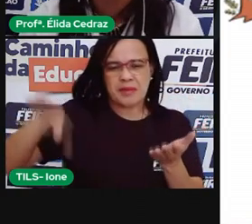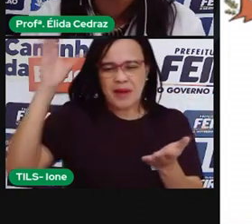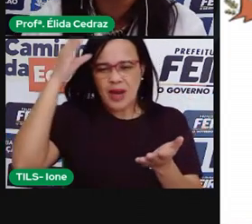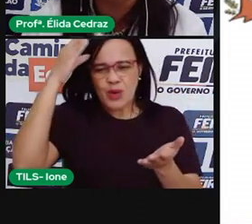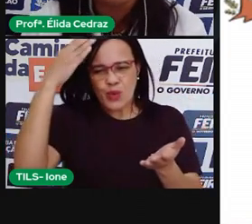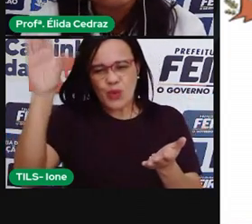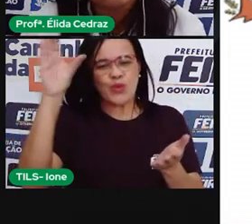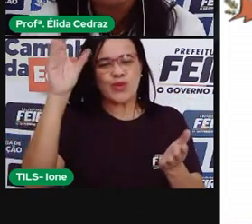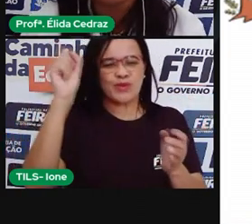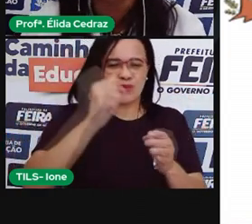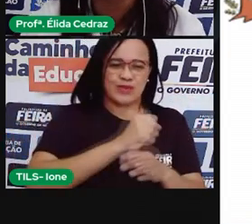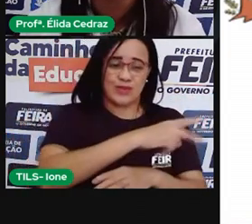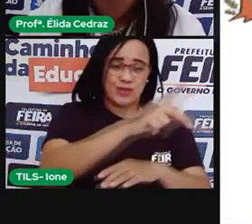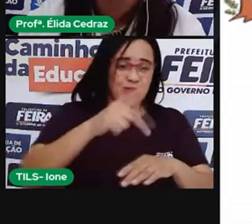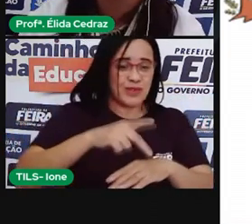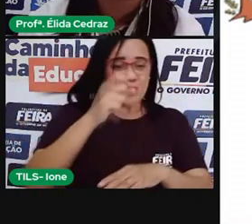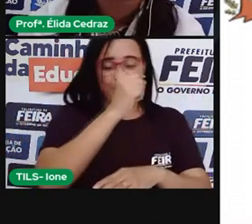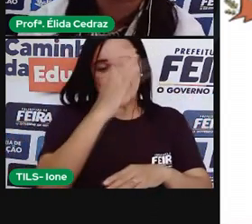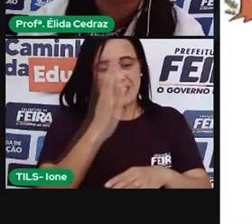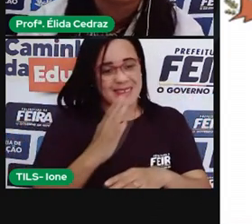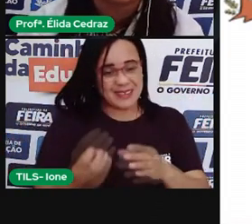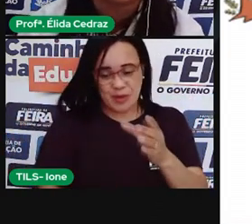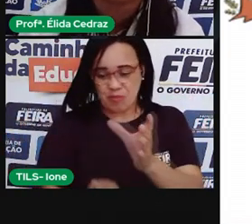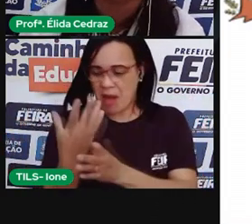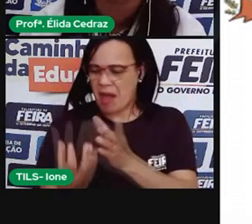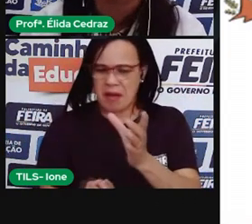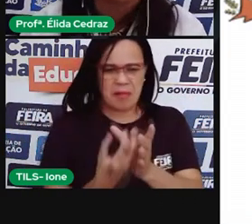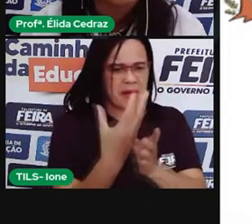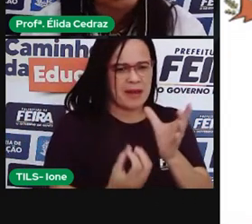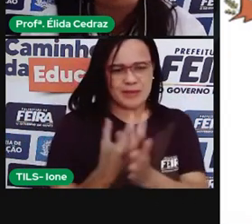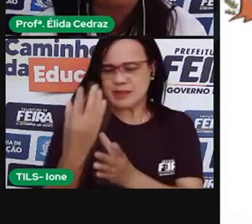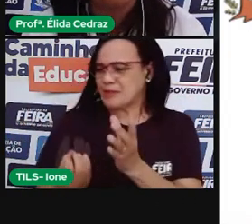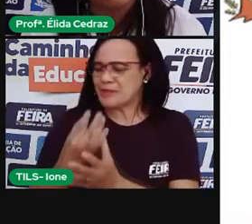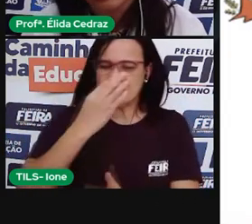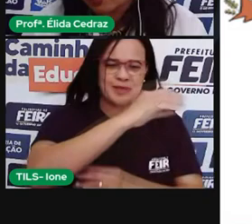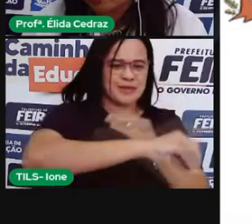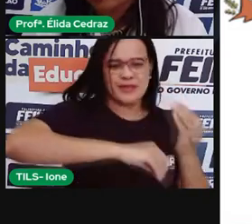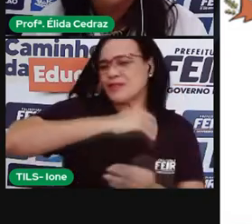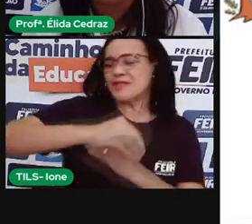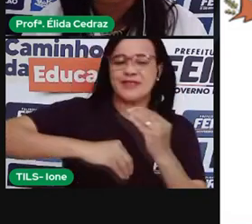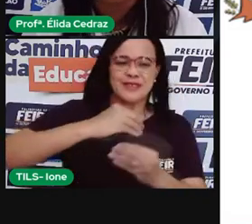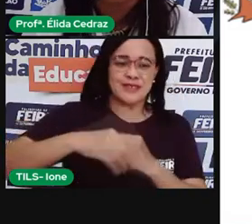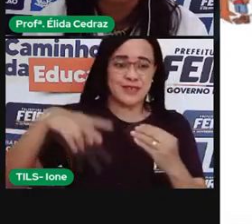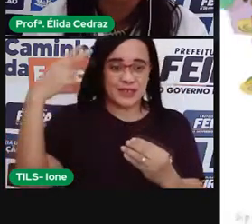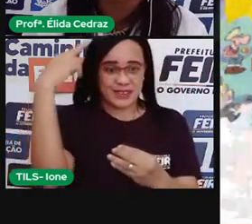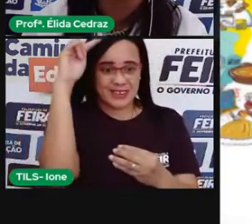povos que construíram e ainda constroem a história do Brasil.